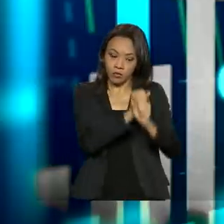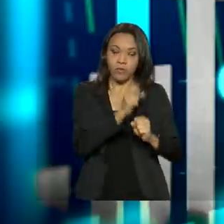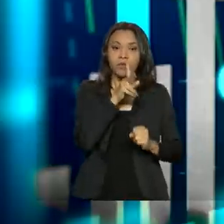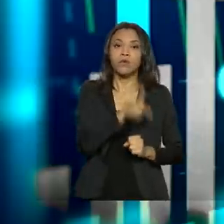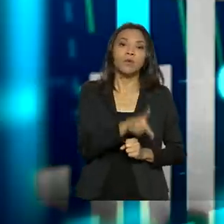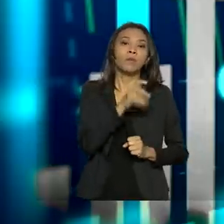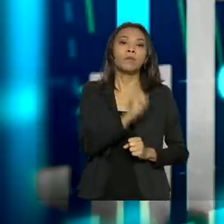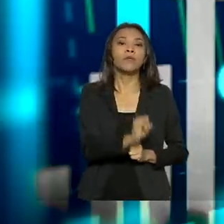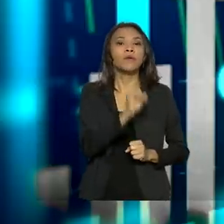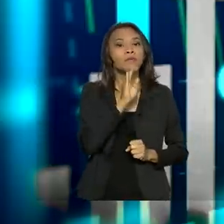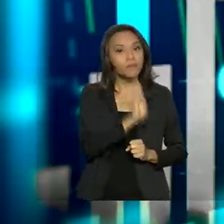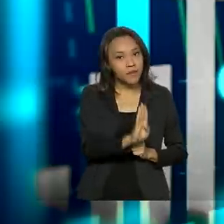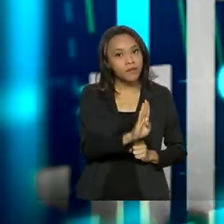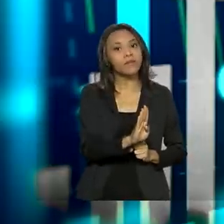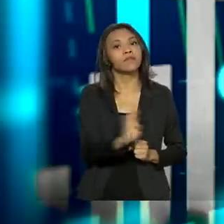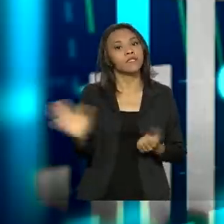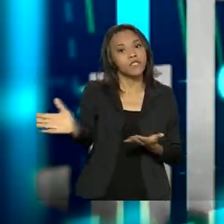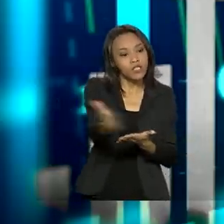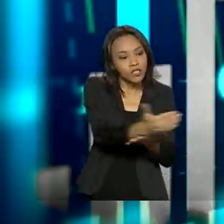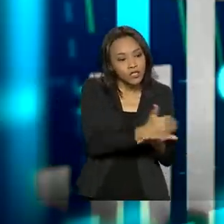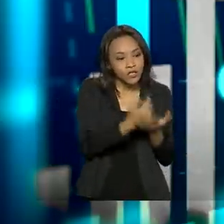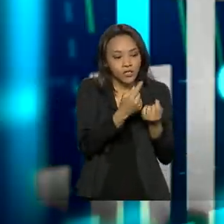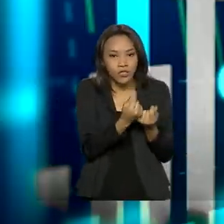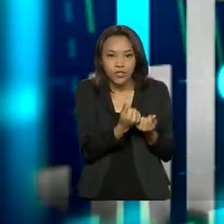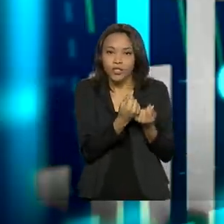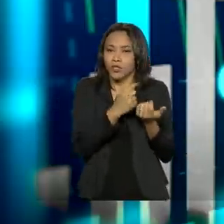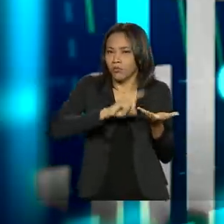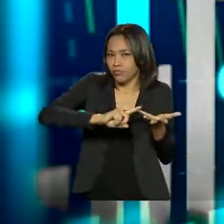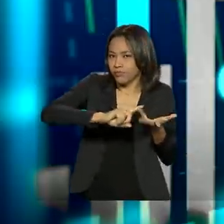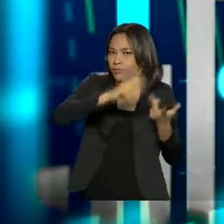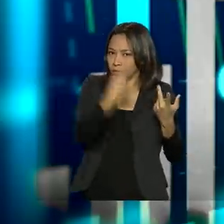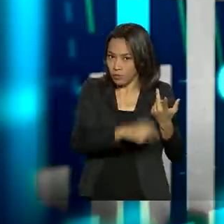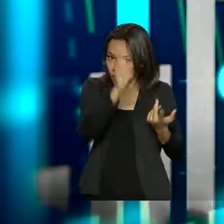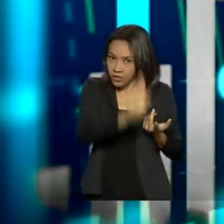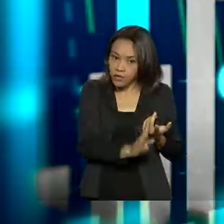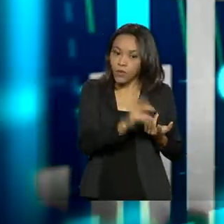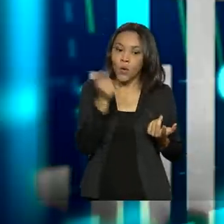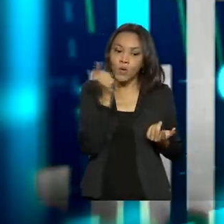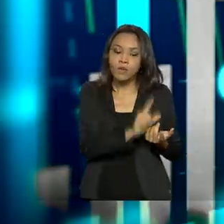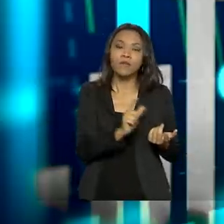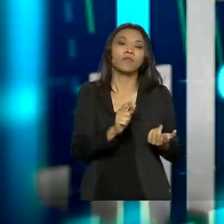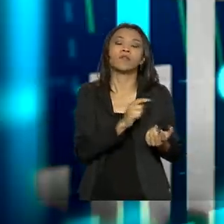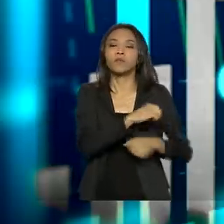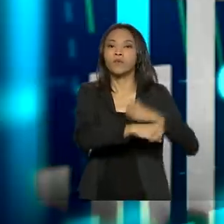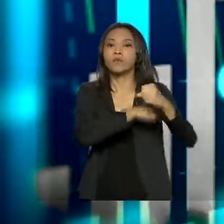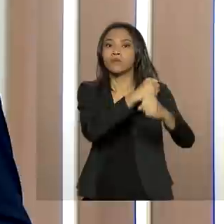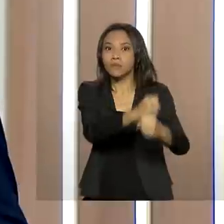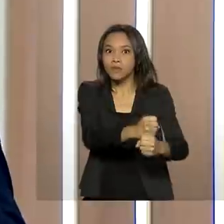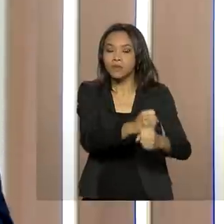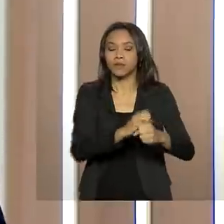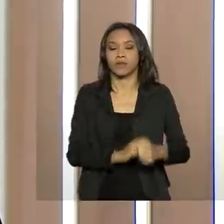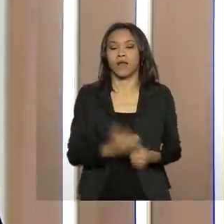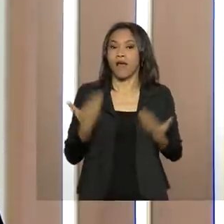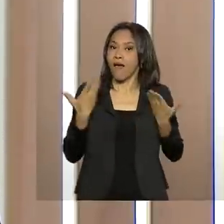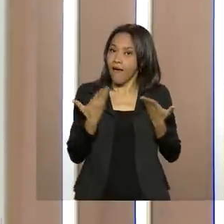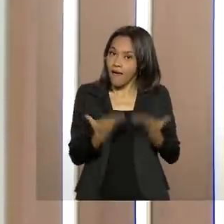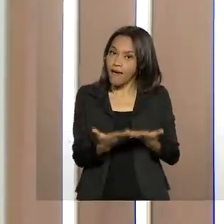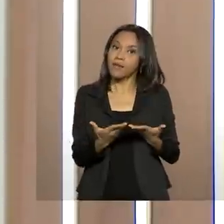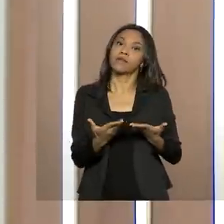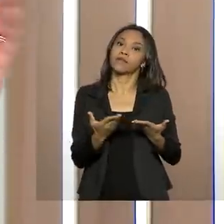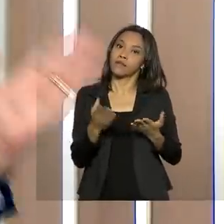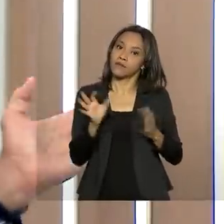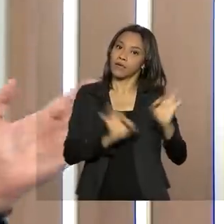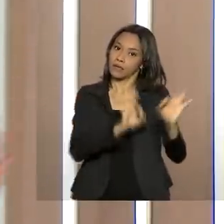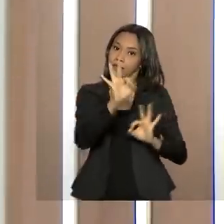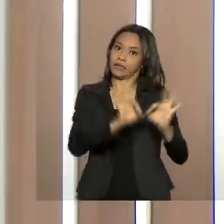receitas e serviços produzidos pelo país, alcance em 2021. Essa é a previsão do mercado.